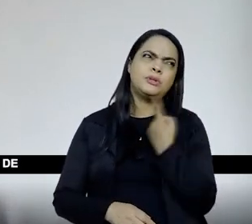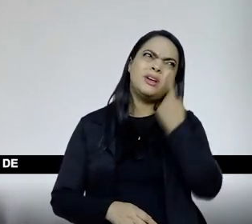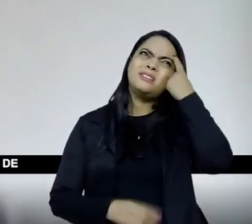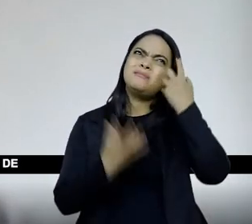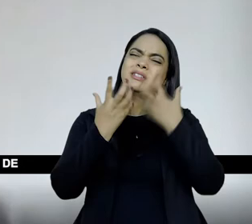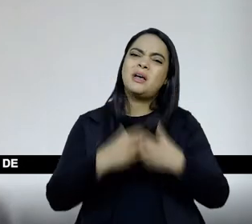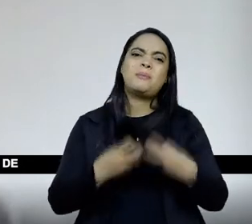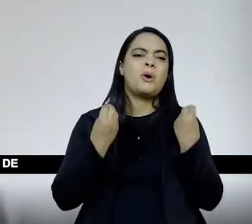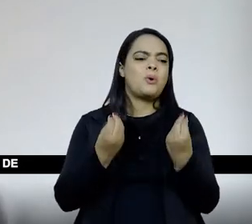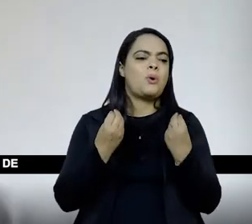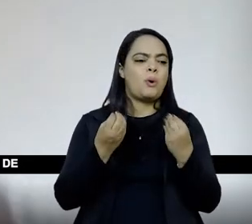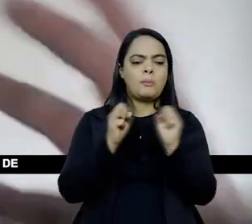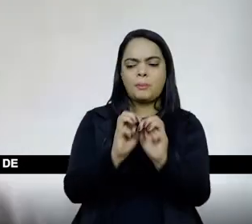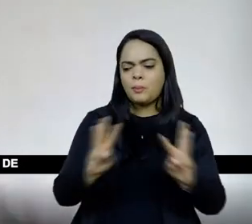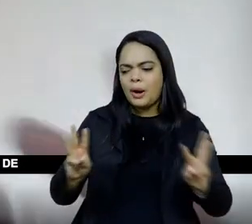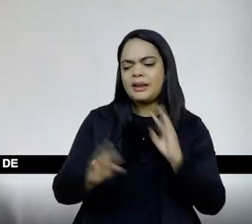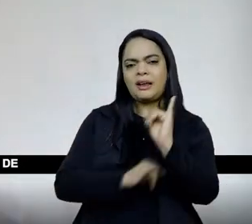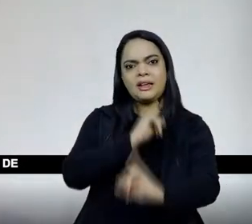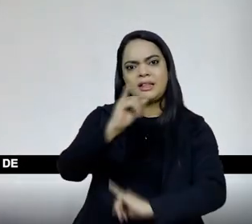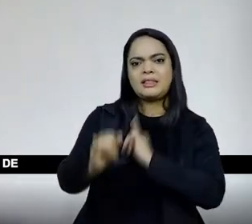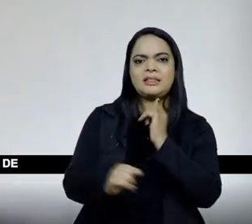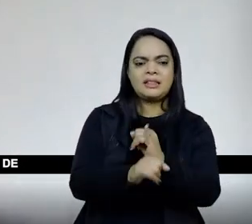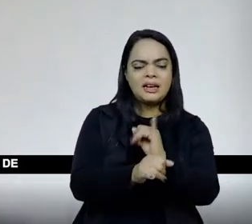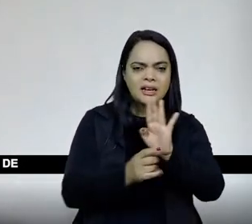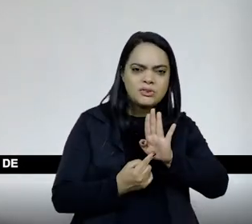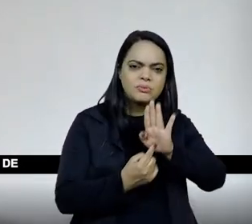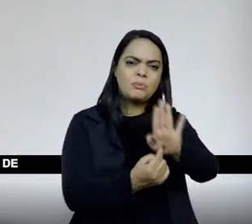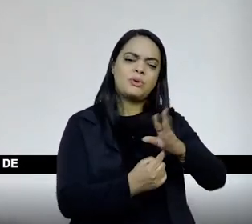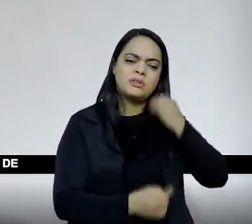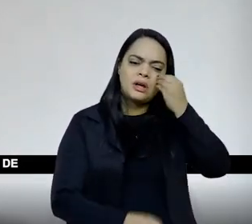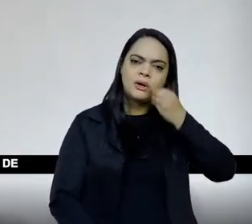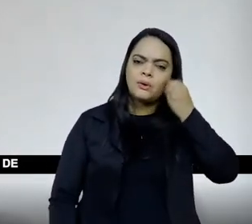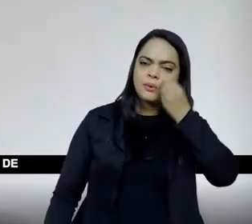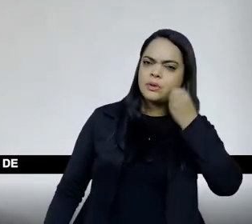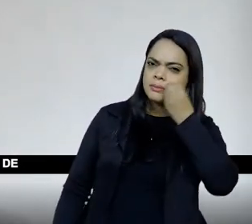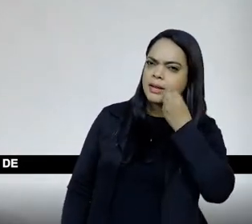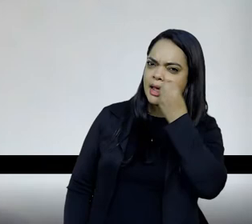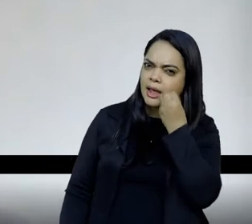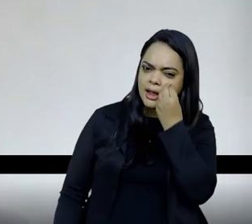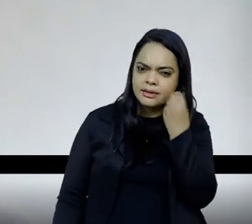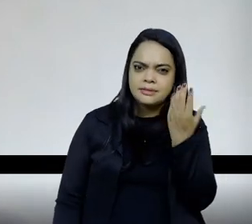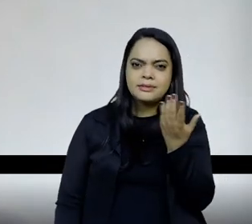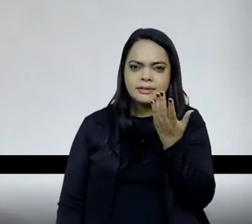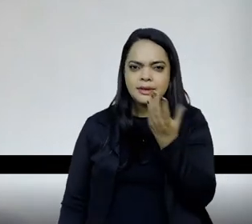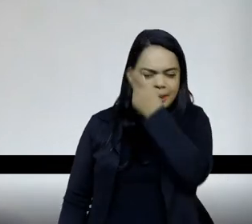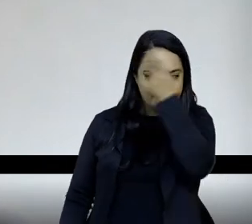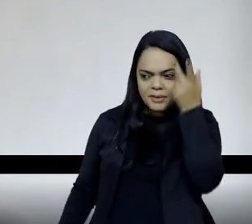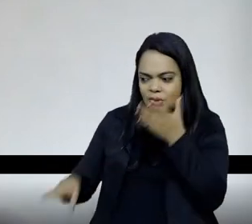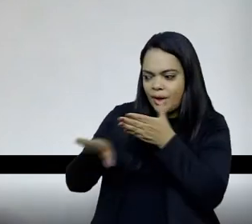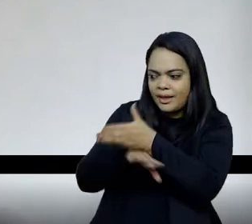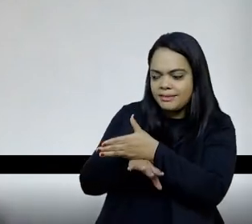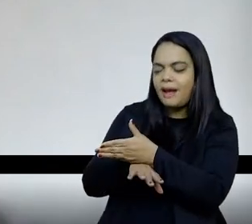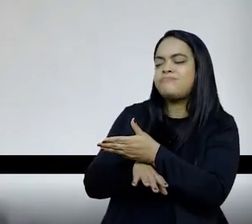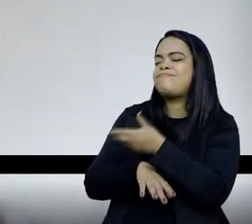internet, no portal, uma experiência significativa para a pessoa que vai entrar, o conceito de experiência está no